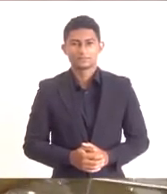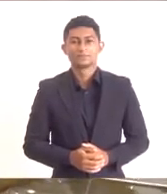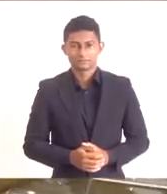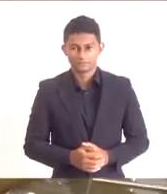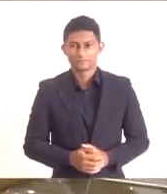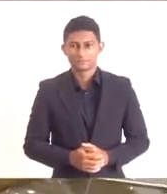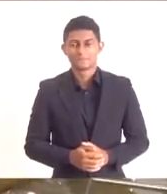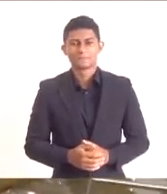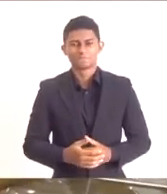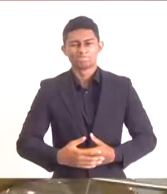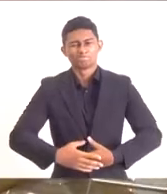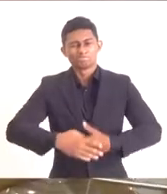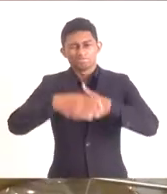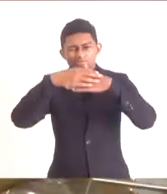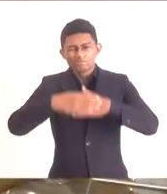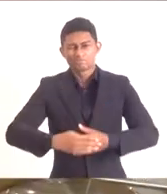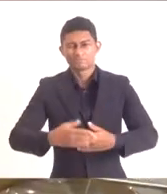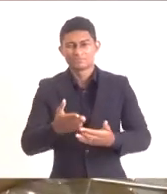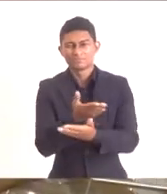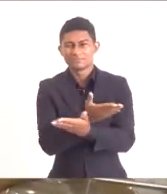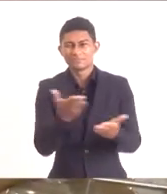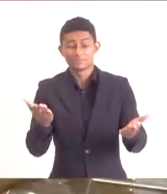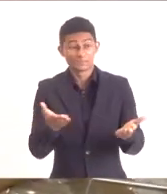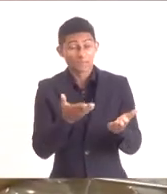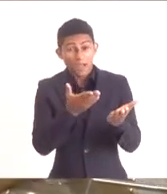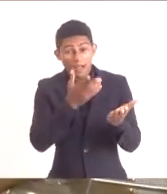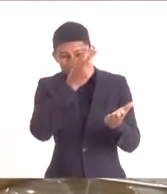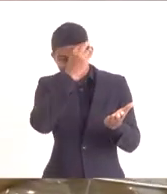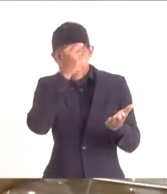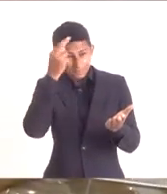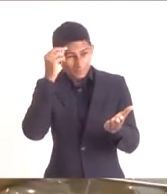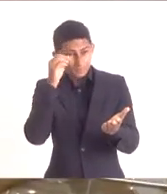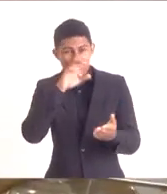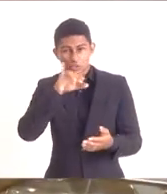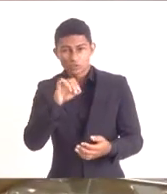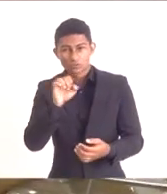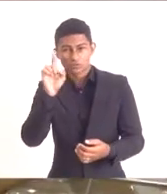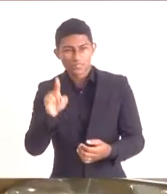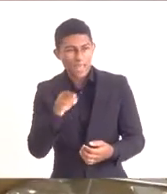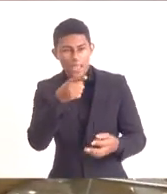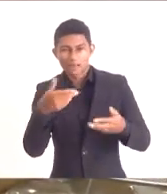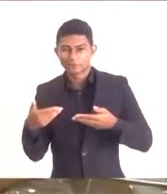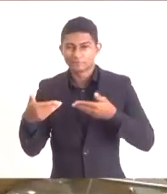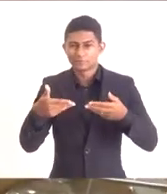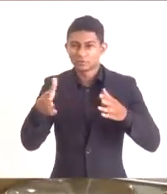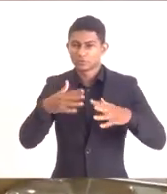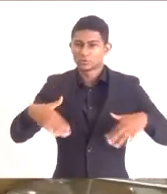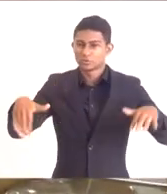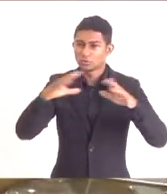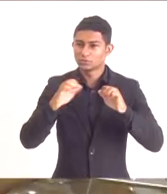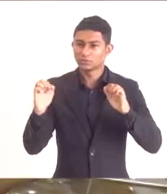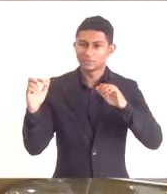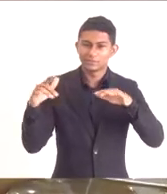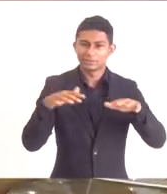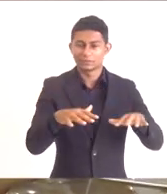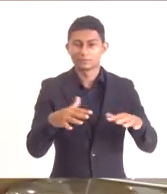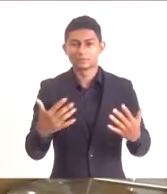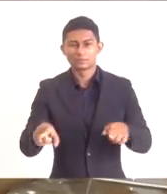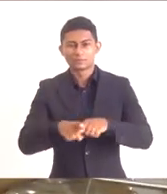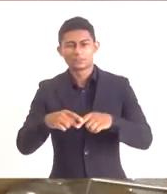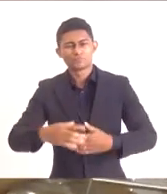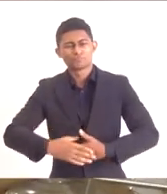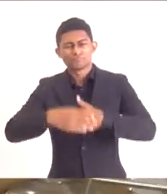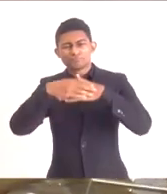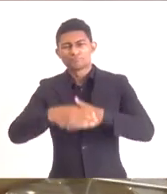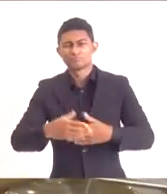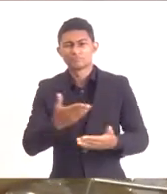Saudar a todos aqui, na figura do nosso prefeito, José Bonifácio, nosso anfitrião. Saudar todos